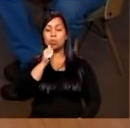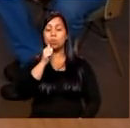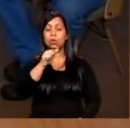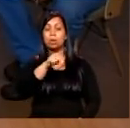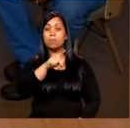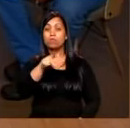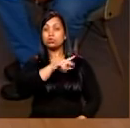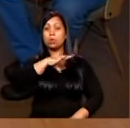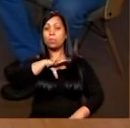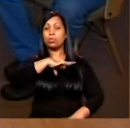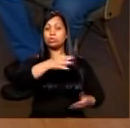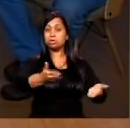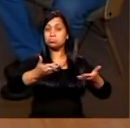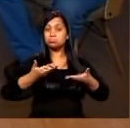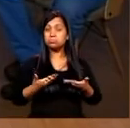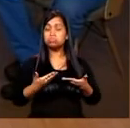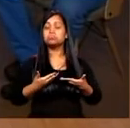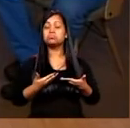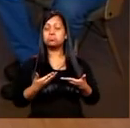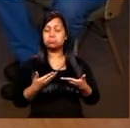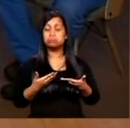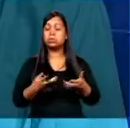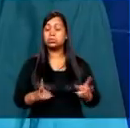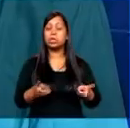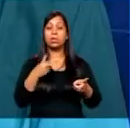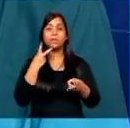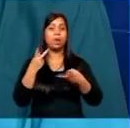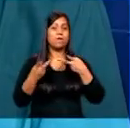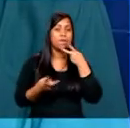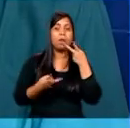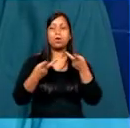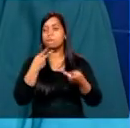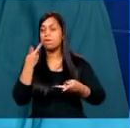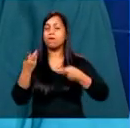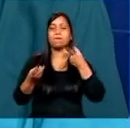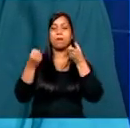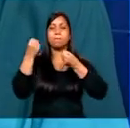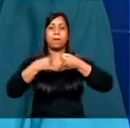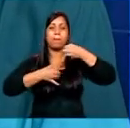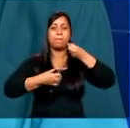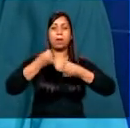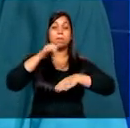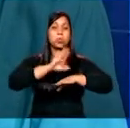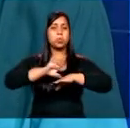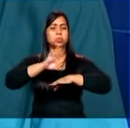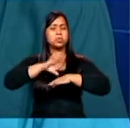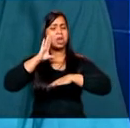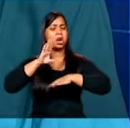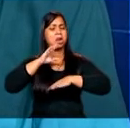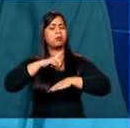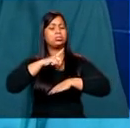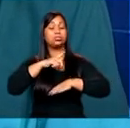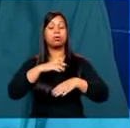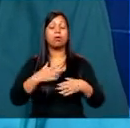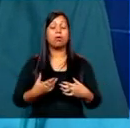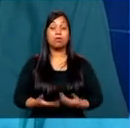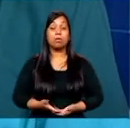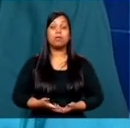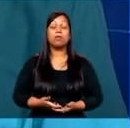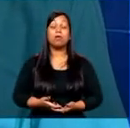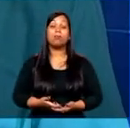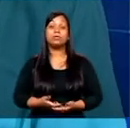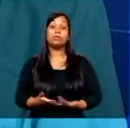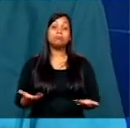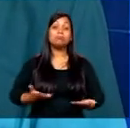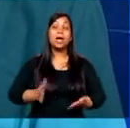português, que está lá no cursinho. Ela estava sempre falando do cursinho, eu achava muito legal, assim,